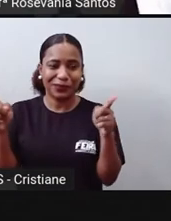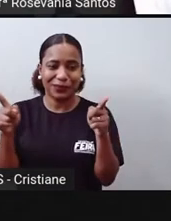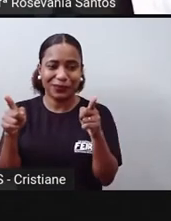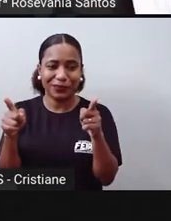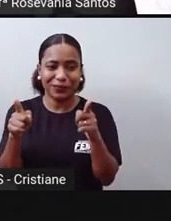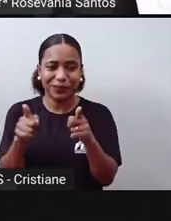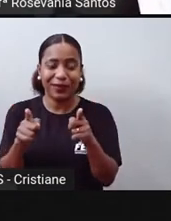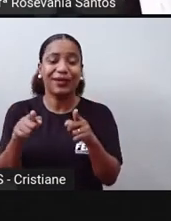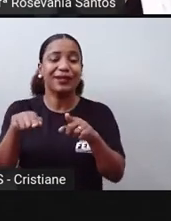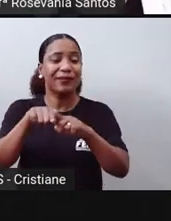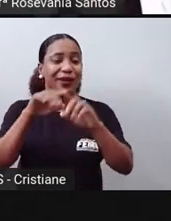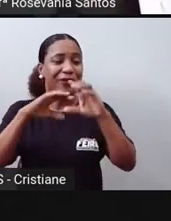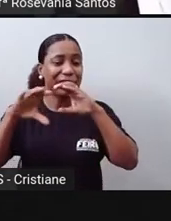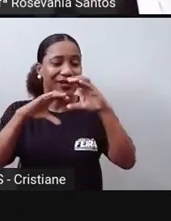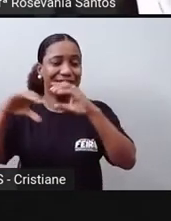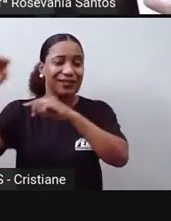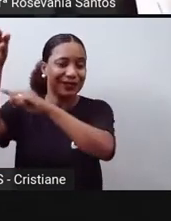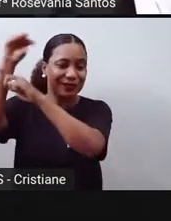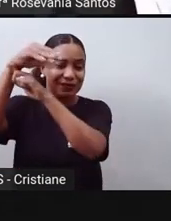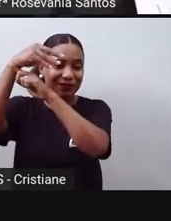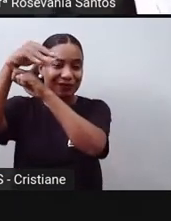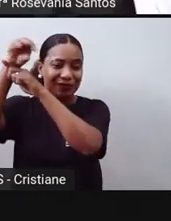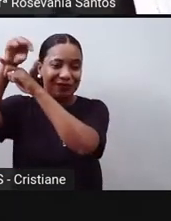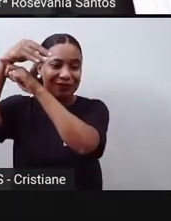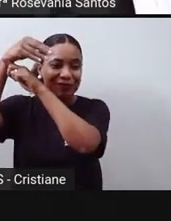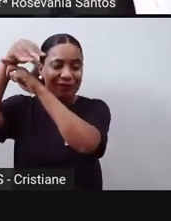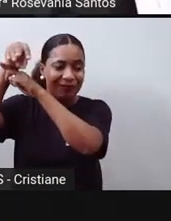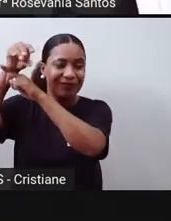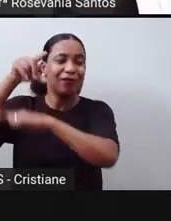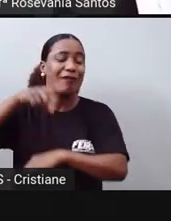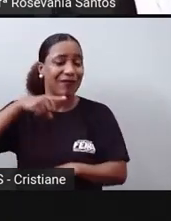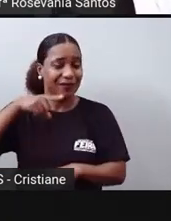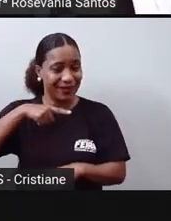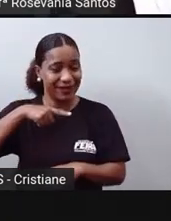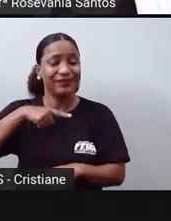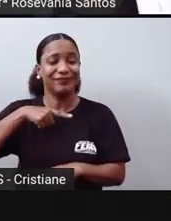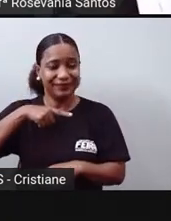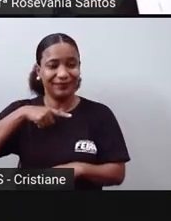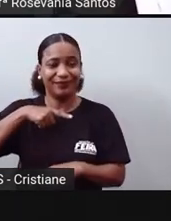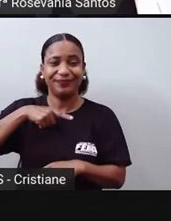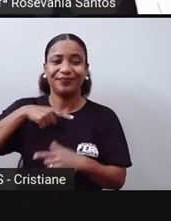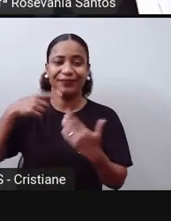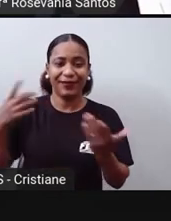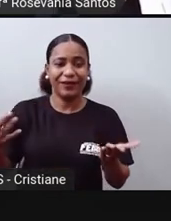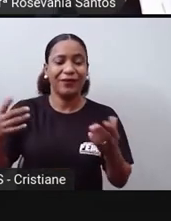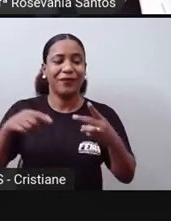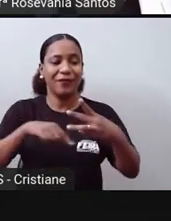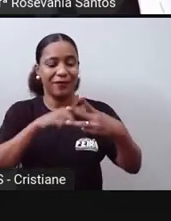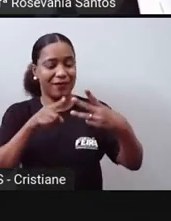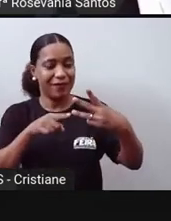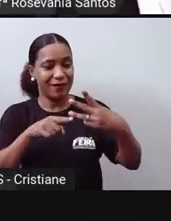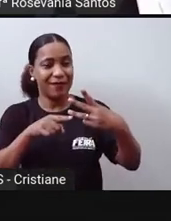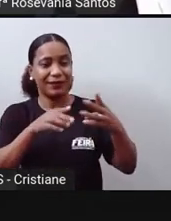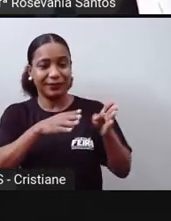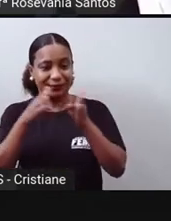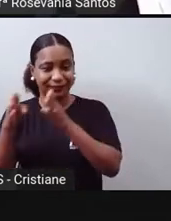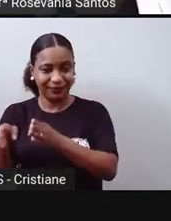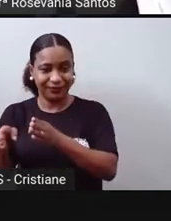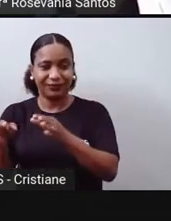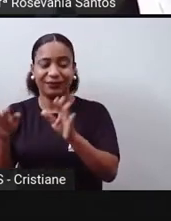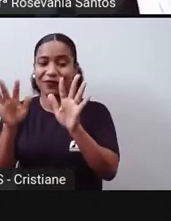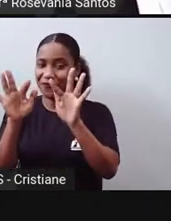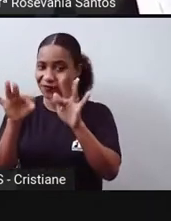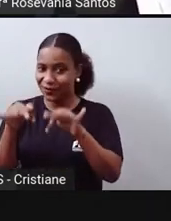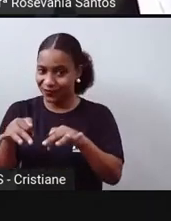satélite, e veio, né, difundindo as ideias, e fechou aqui essa terceira fase. Aí agora a gente,